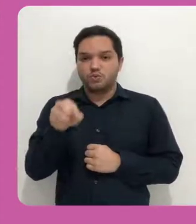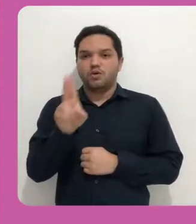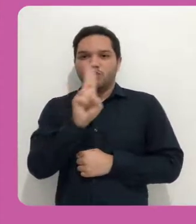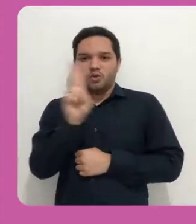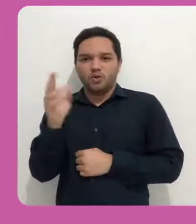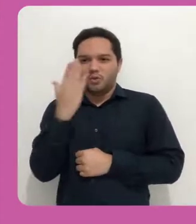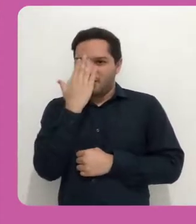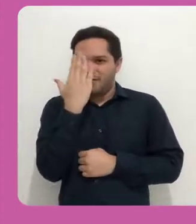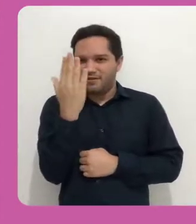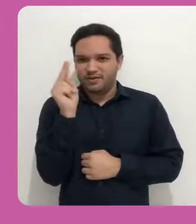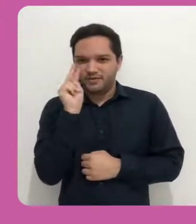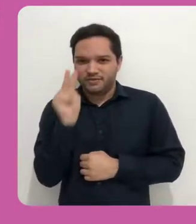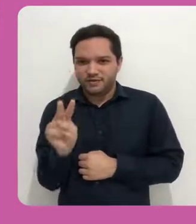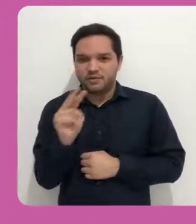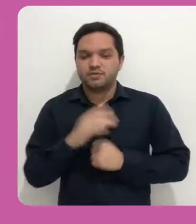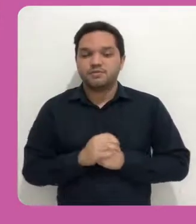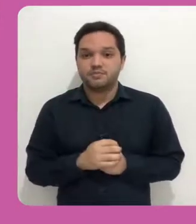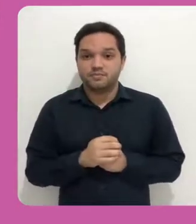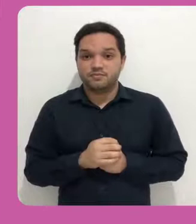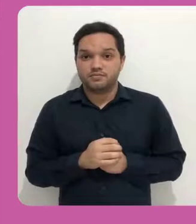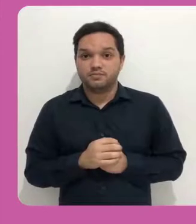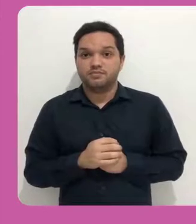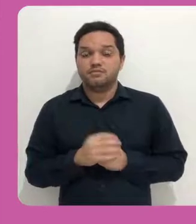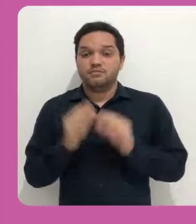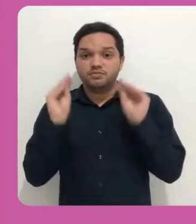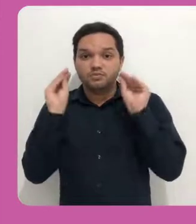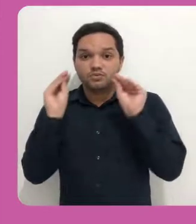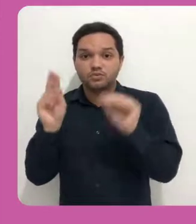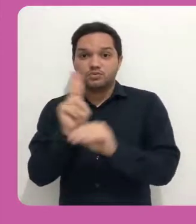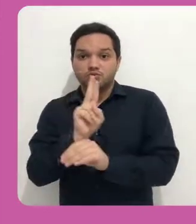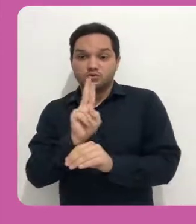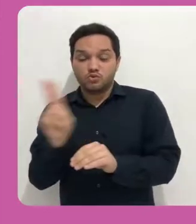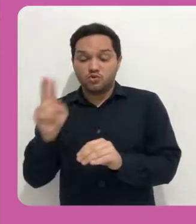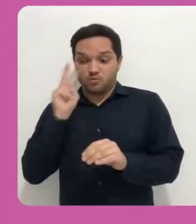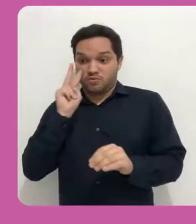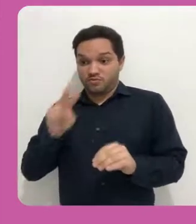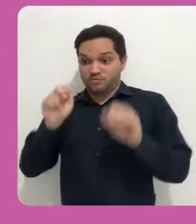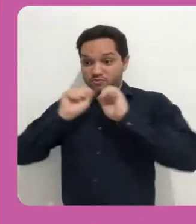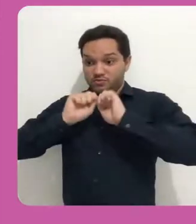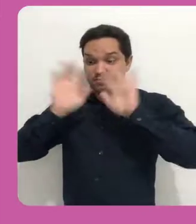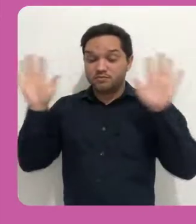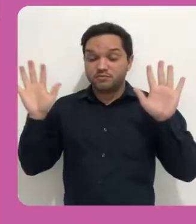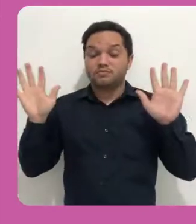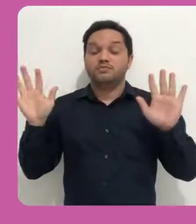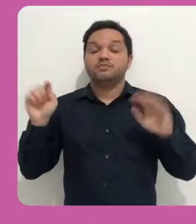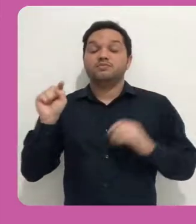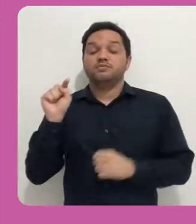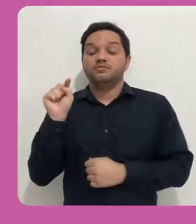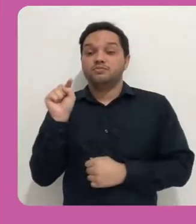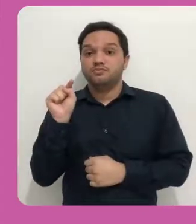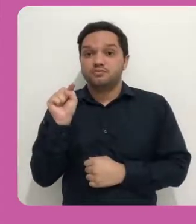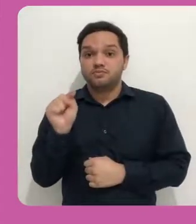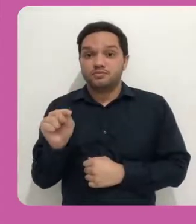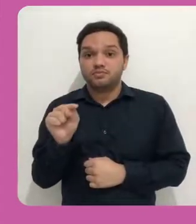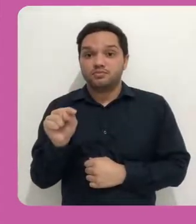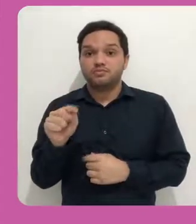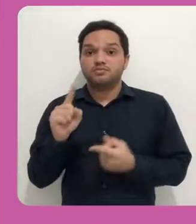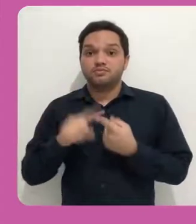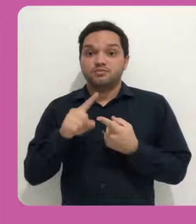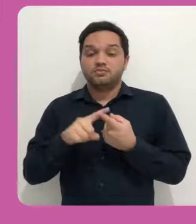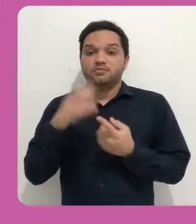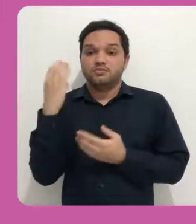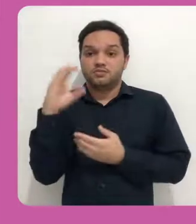Então, dar nomes sugestivos para o arquivo, para o recurso e colocar a descrição rápida